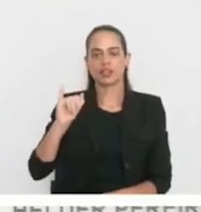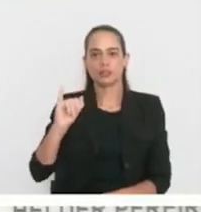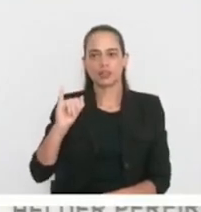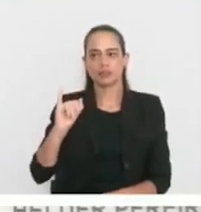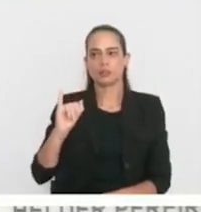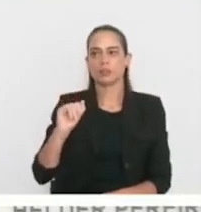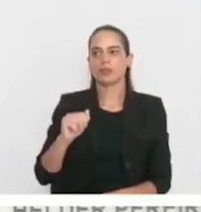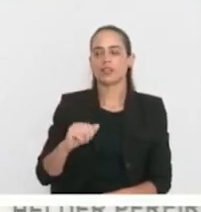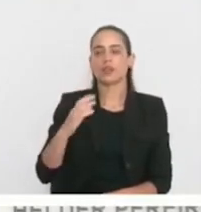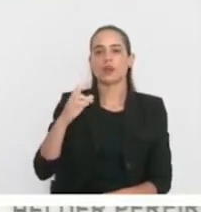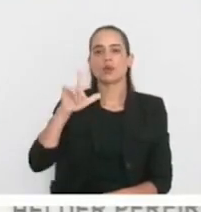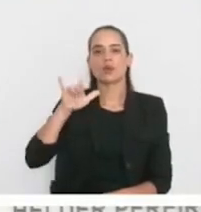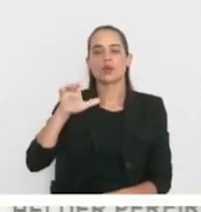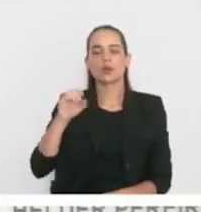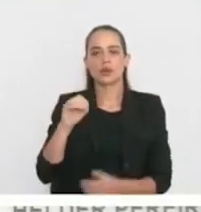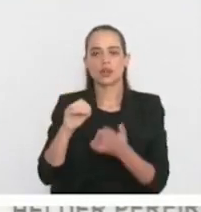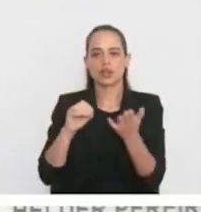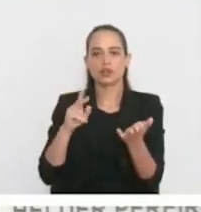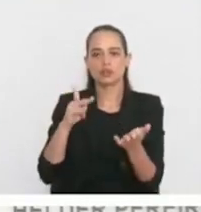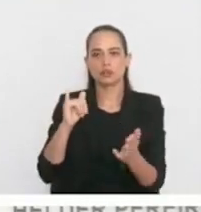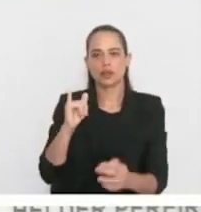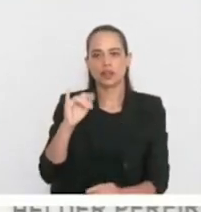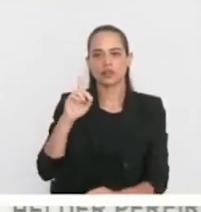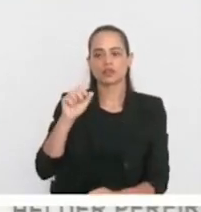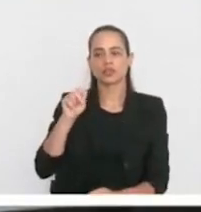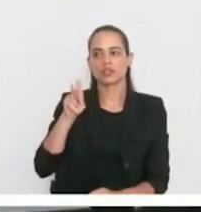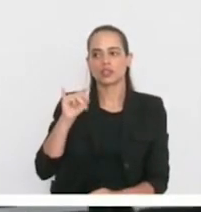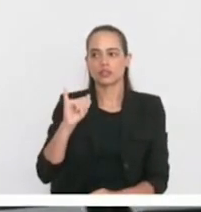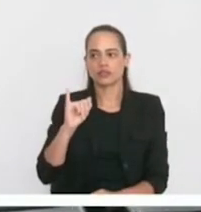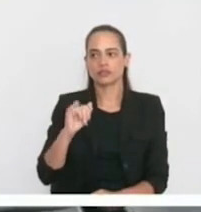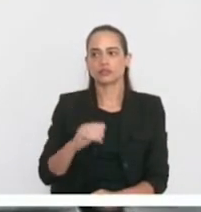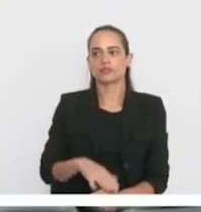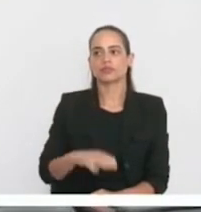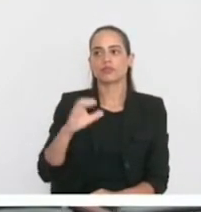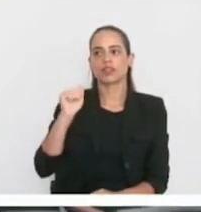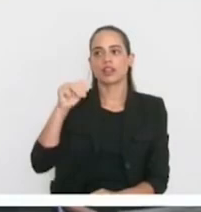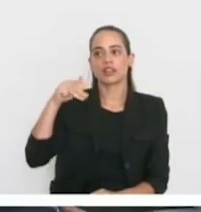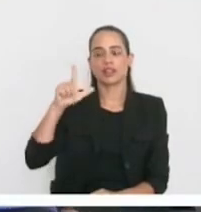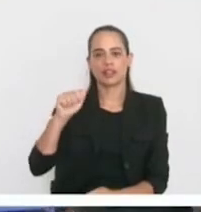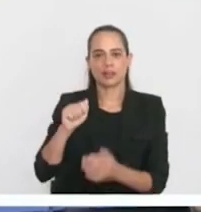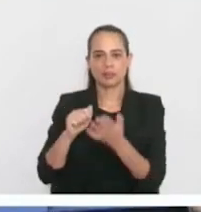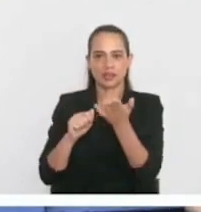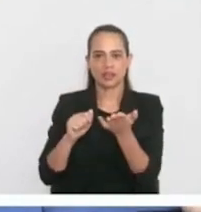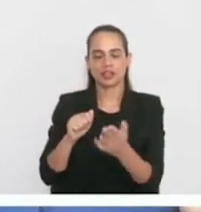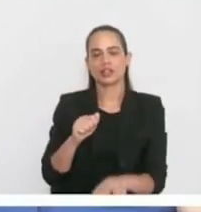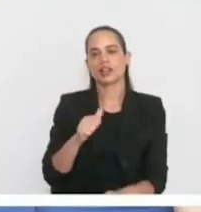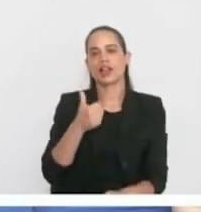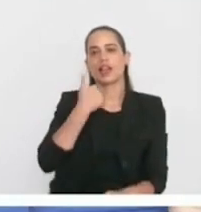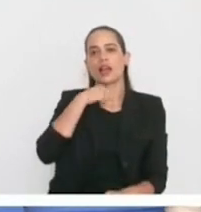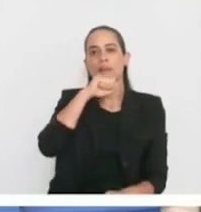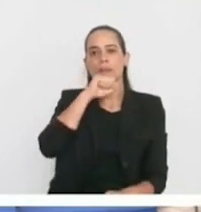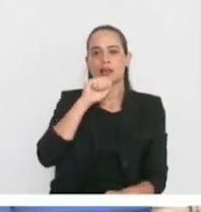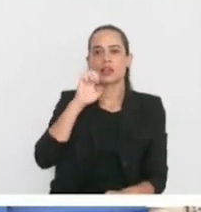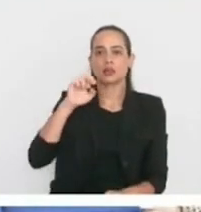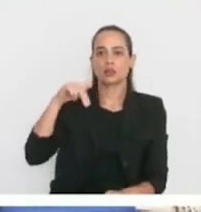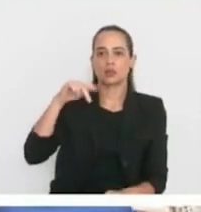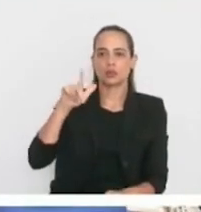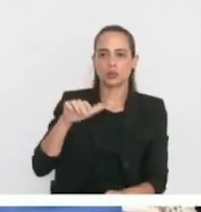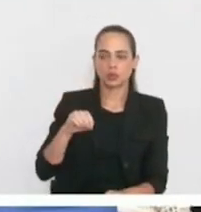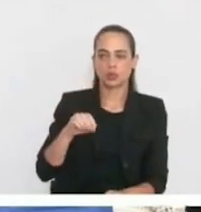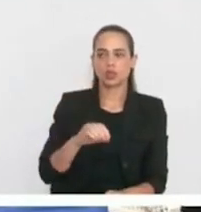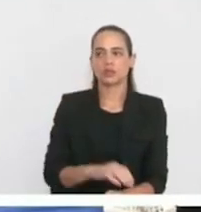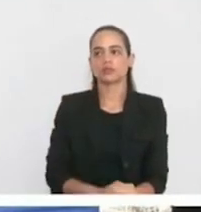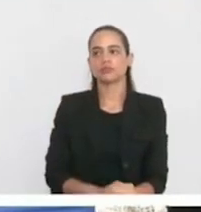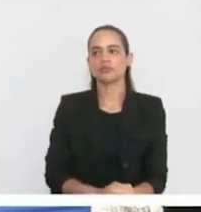Cláudio, pai do Davi Luca, a Camila Chara também, mãe do Enzo, o Franklin não esteve